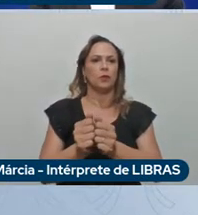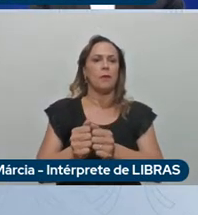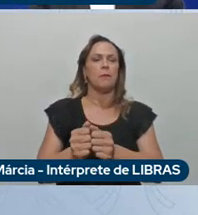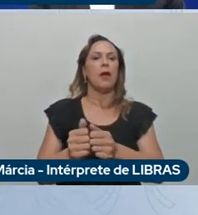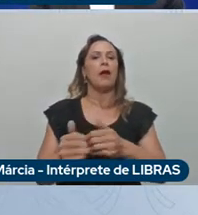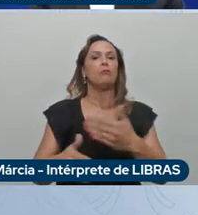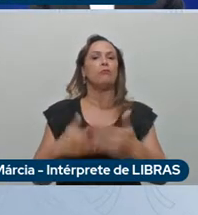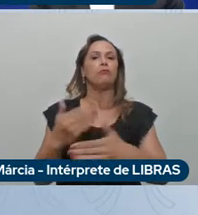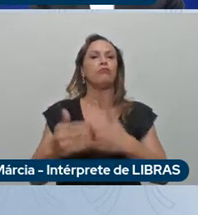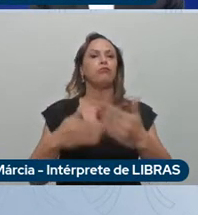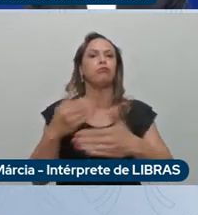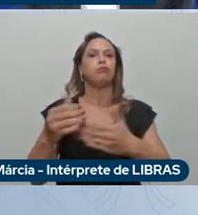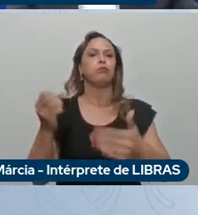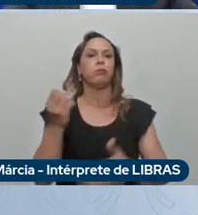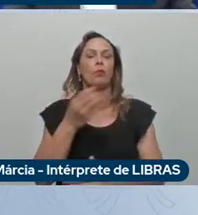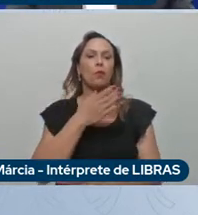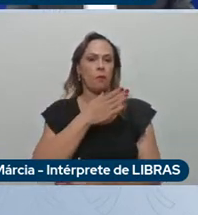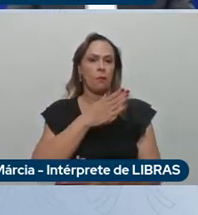próximo